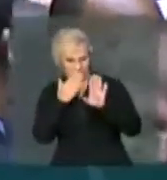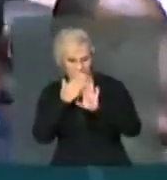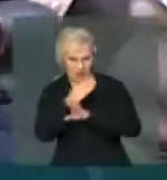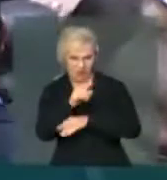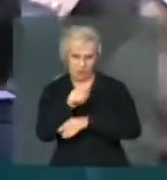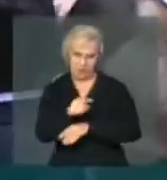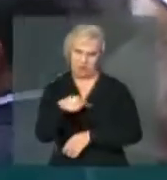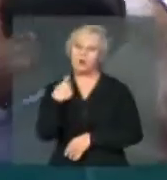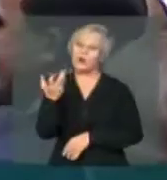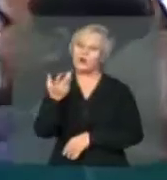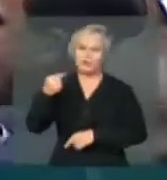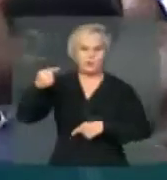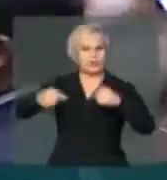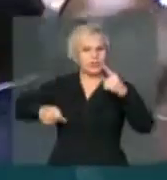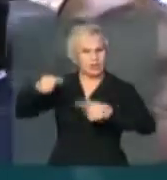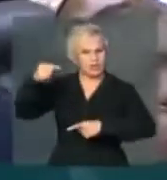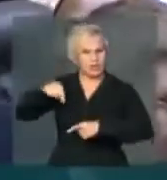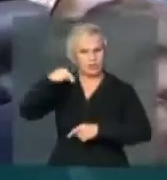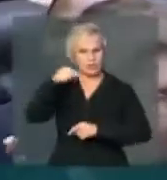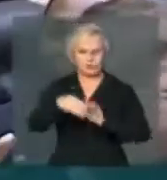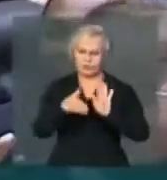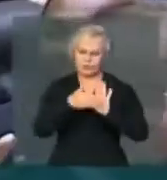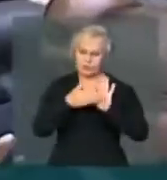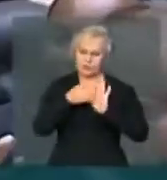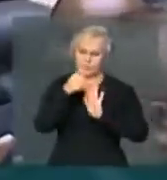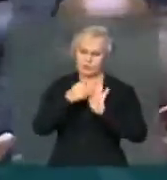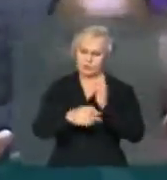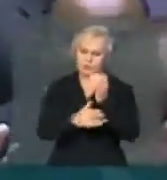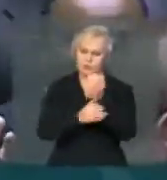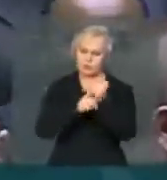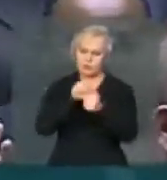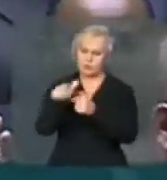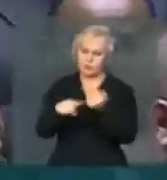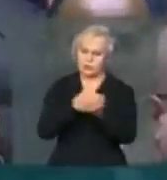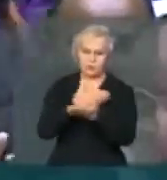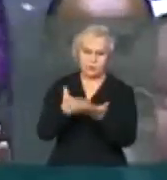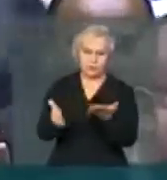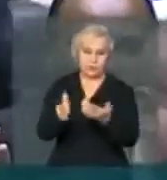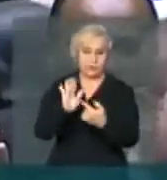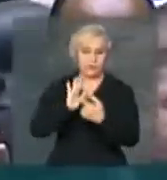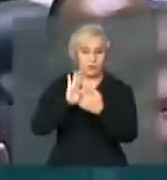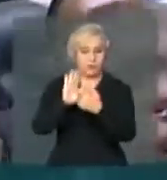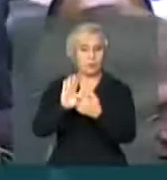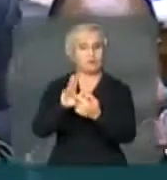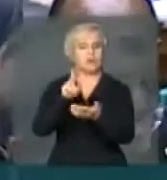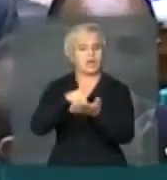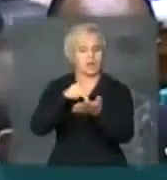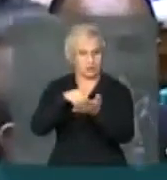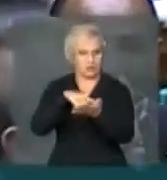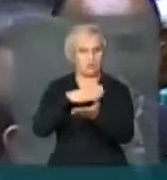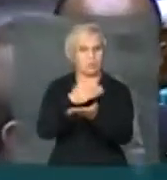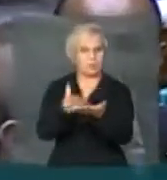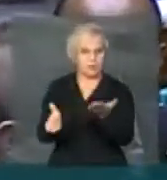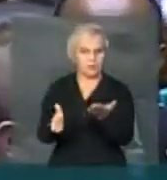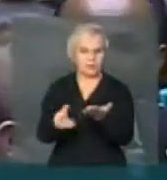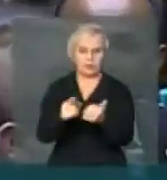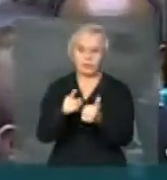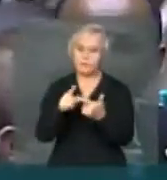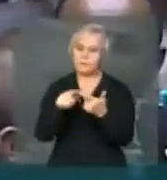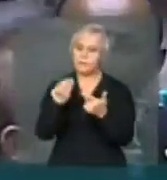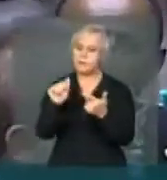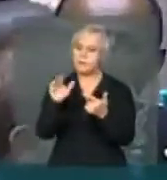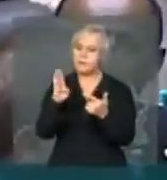Nós queremos discutir o seguro-desemprego, para mostrar que se perde aí sim, o abono